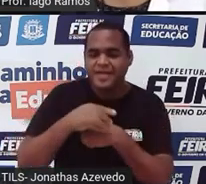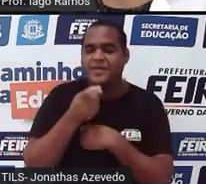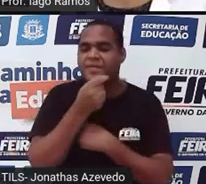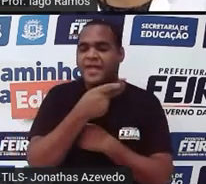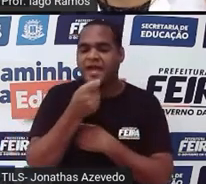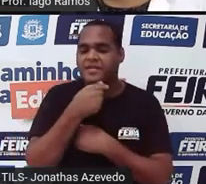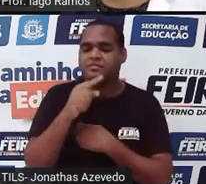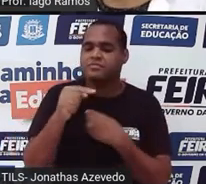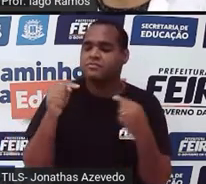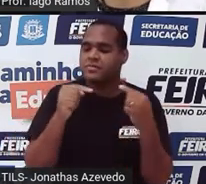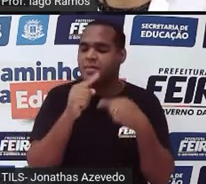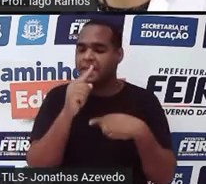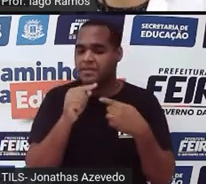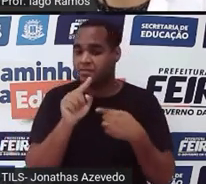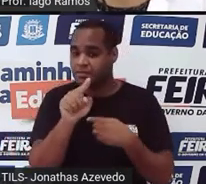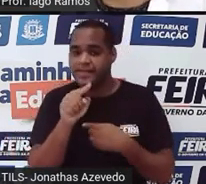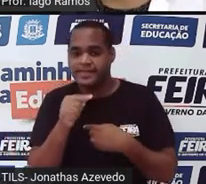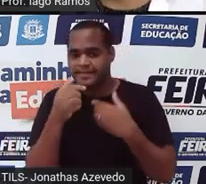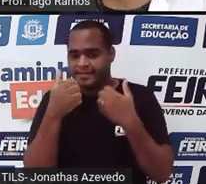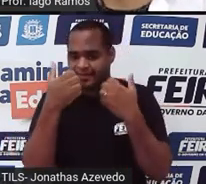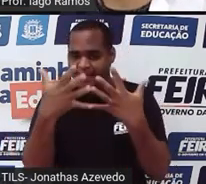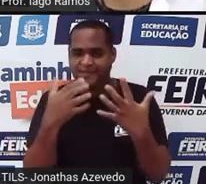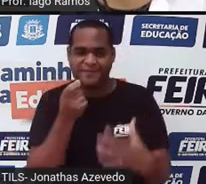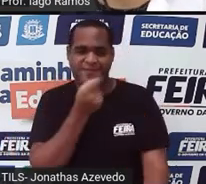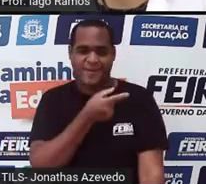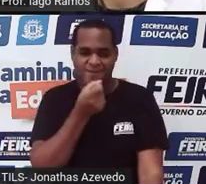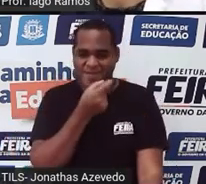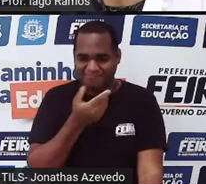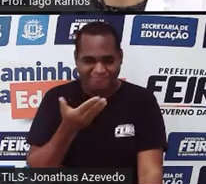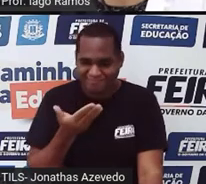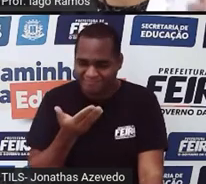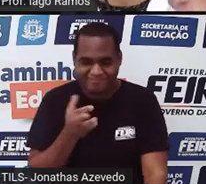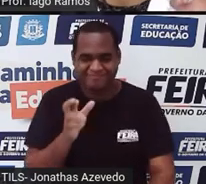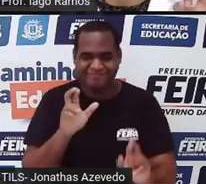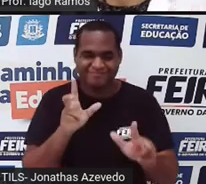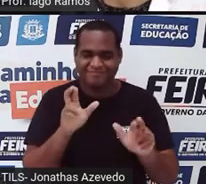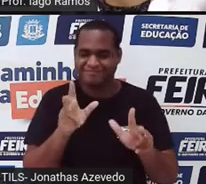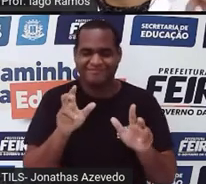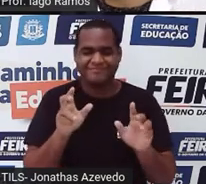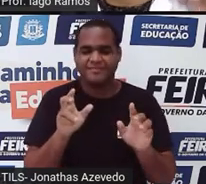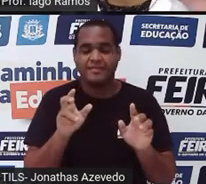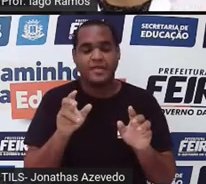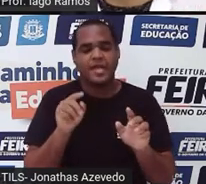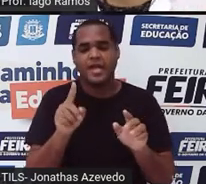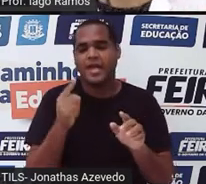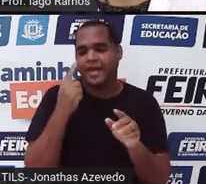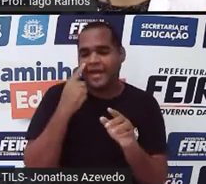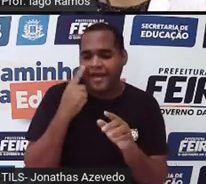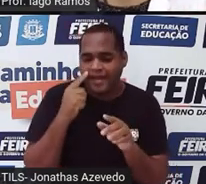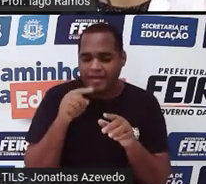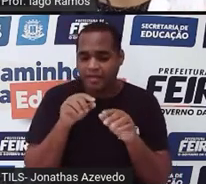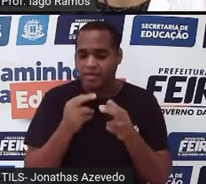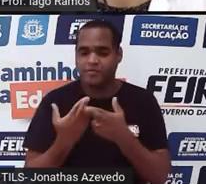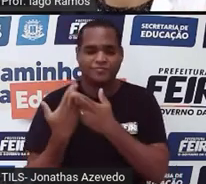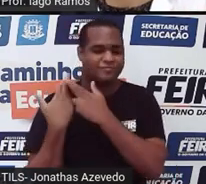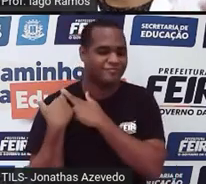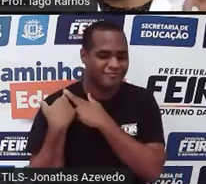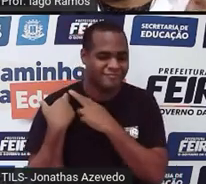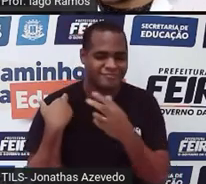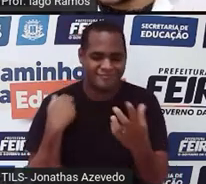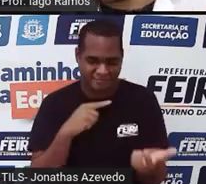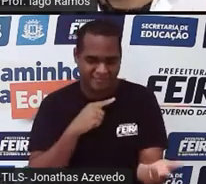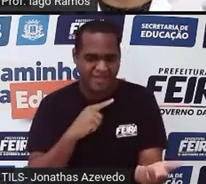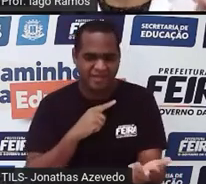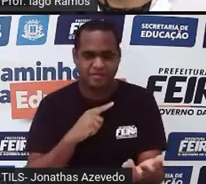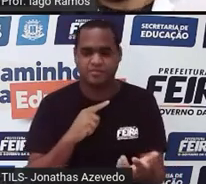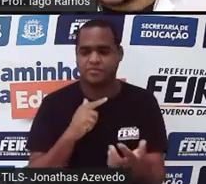vai garantir que você aí do outro lado solte risada, certo? Então não vamos nos responsabilizar por